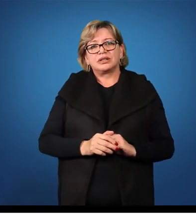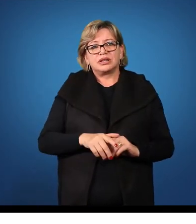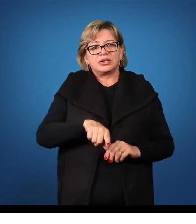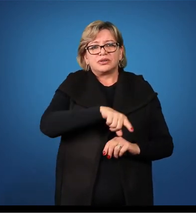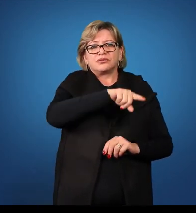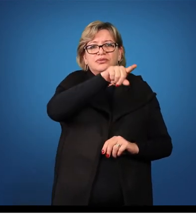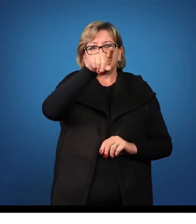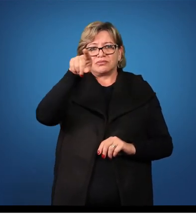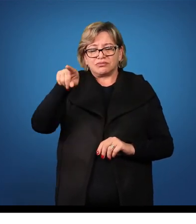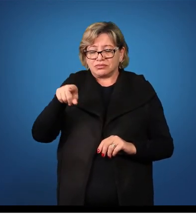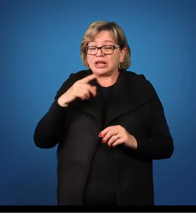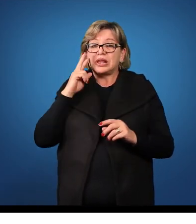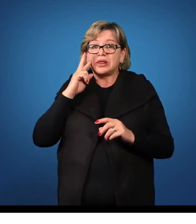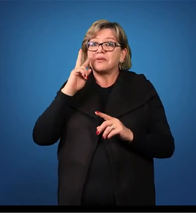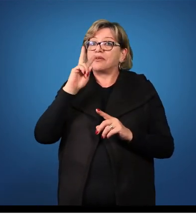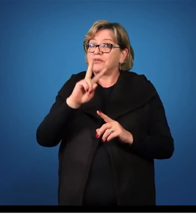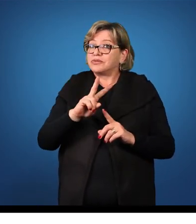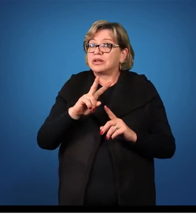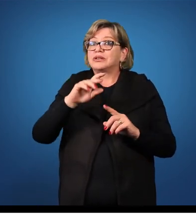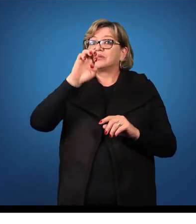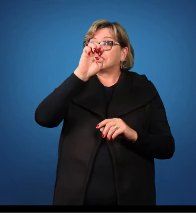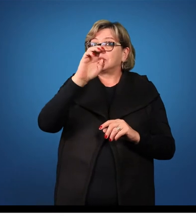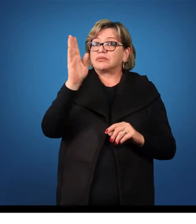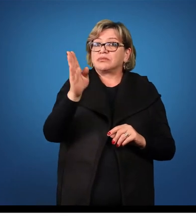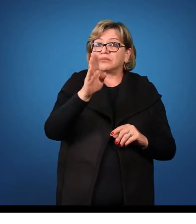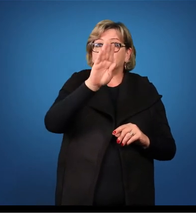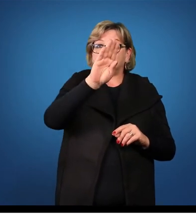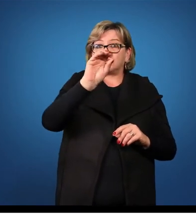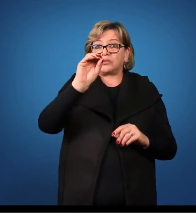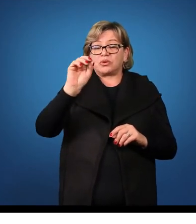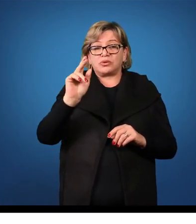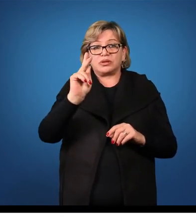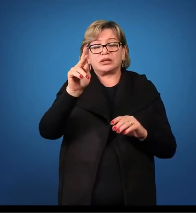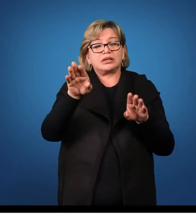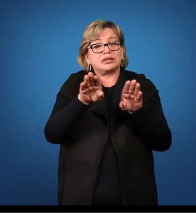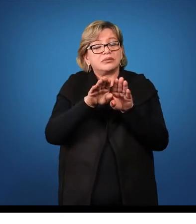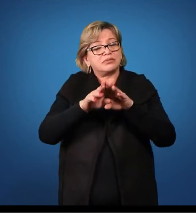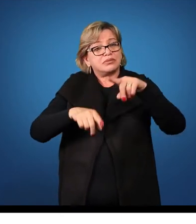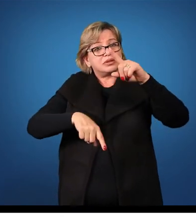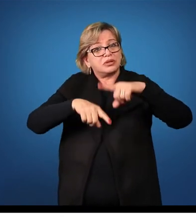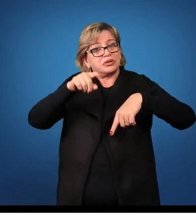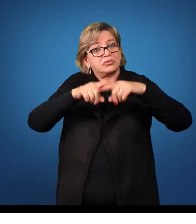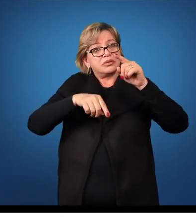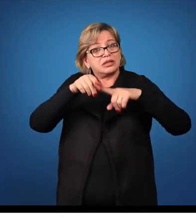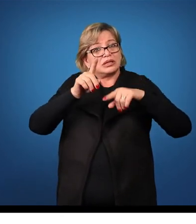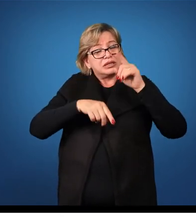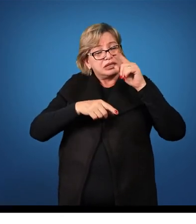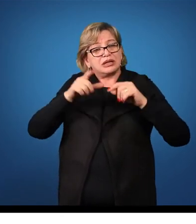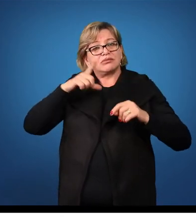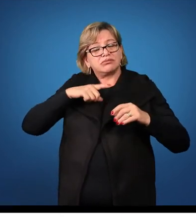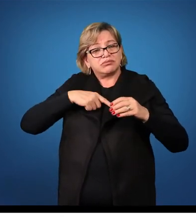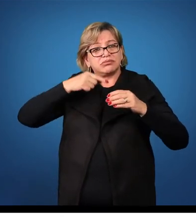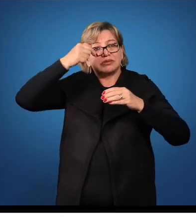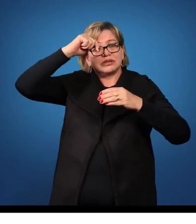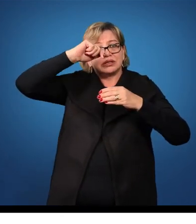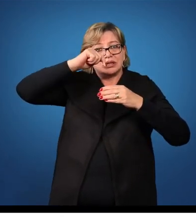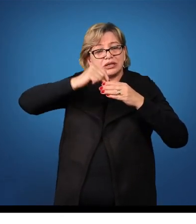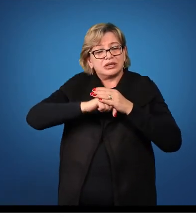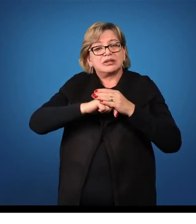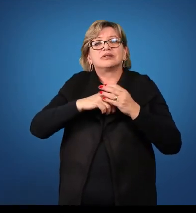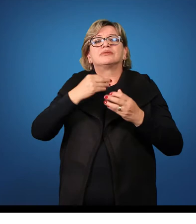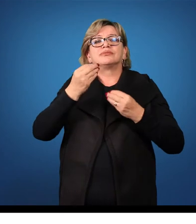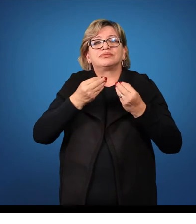vocês encontram isso no nosso e-book e no material referencial teórico, mas no nosso e-book e